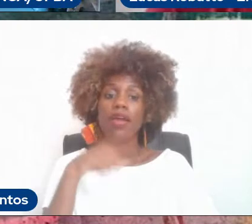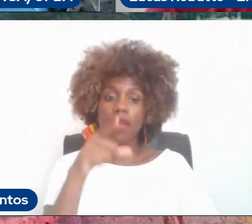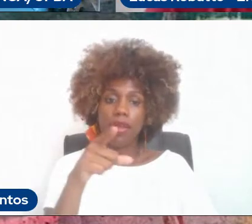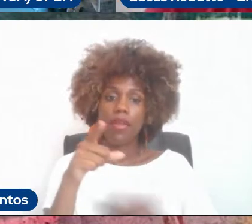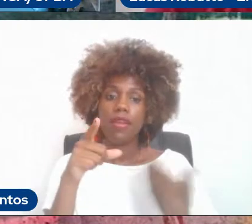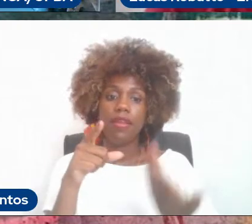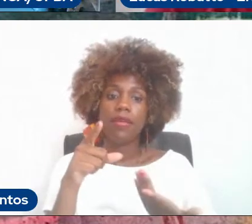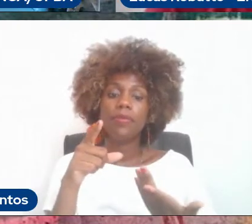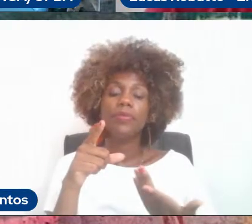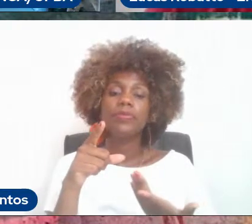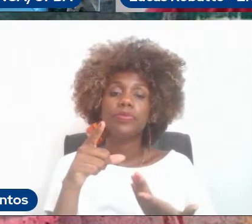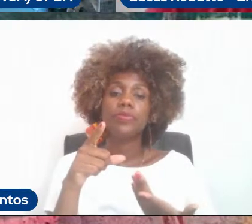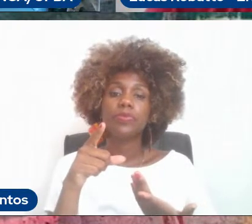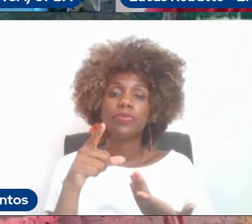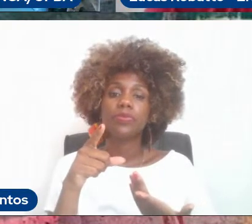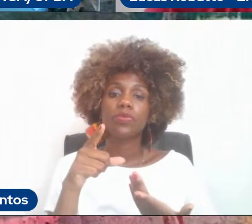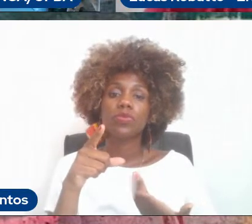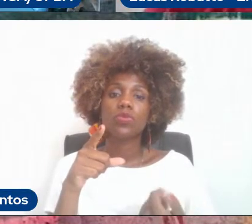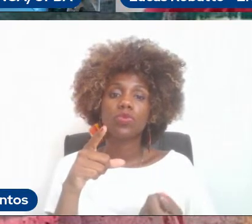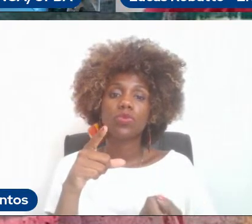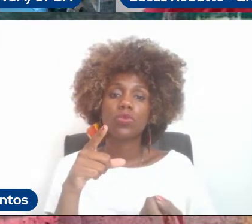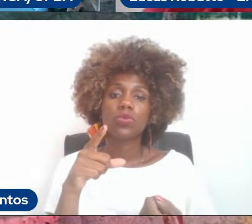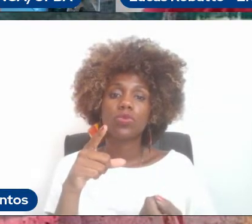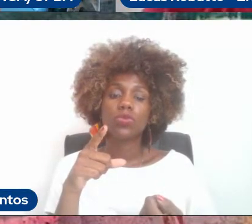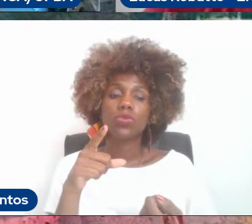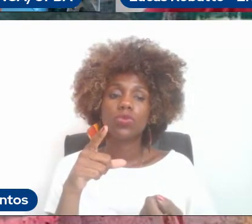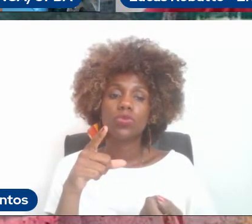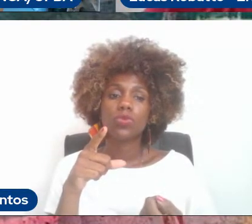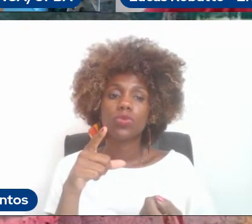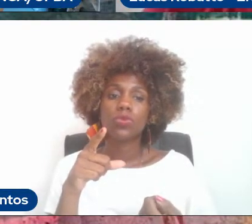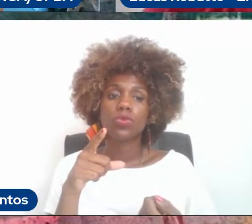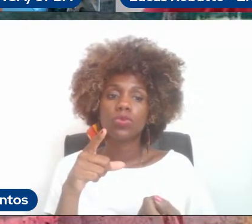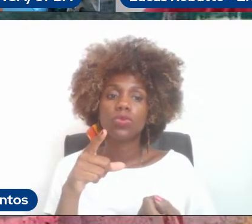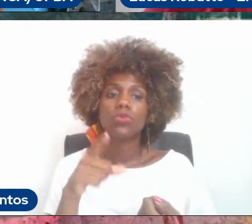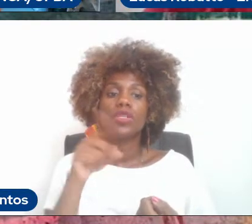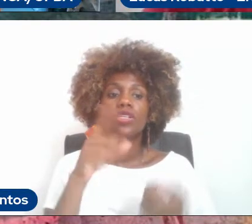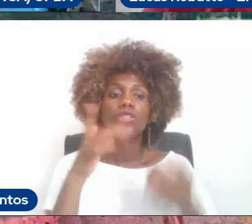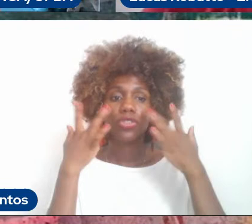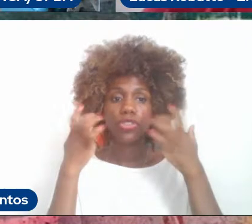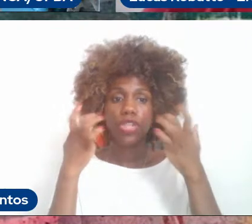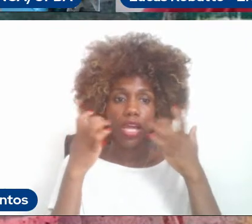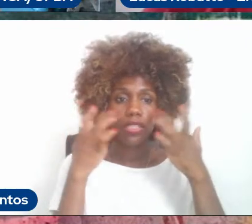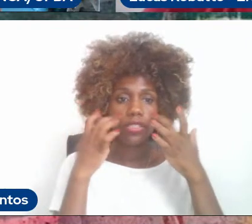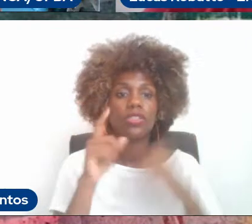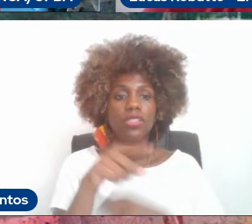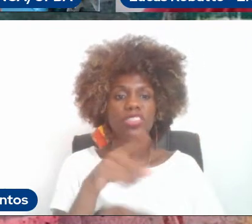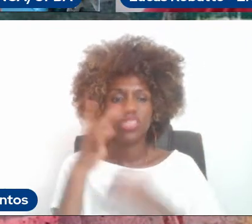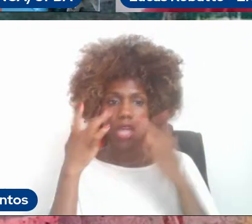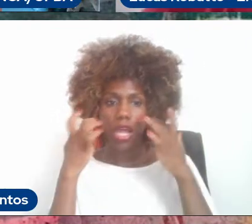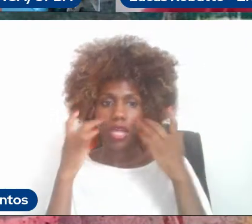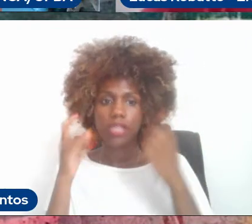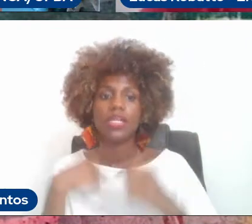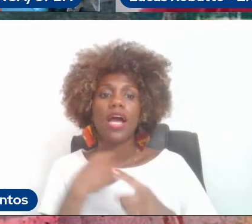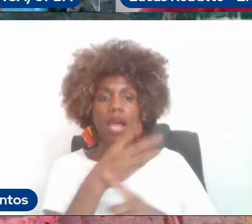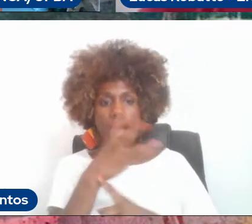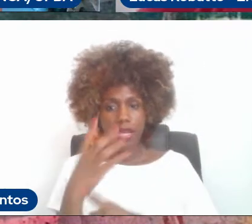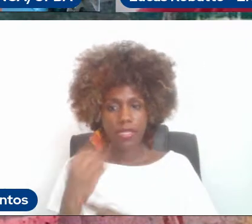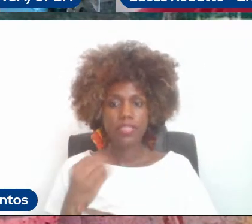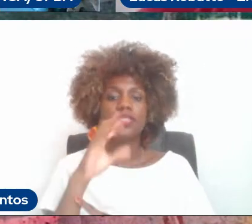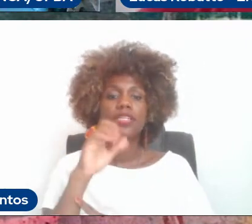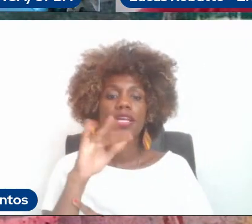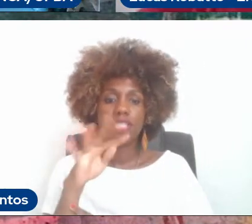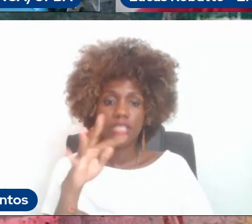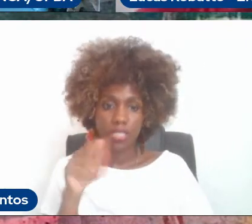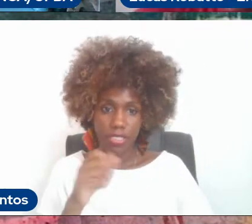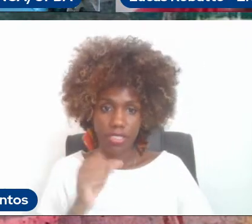teatro. Teatro. É artes cênicas, teatro, artes cênicas. E